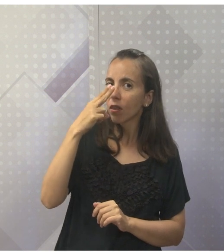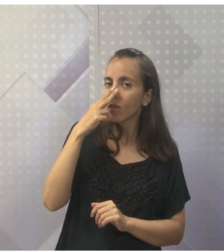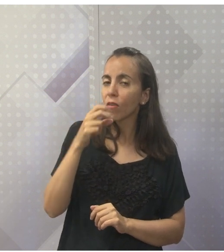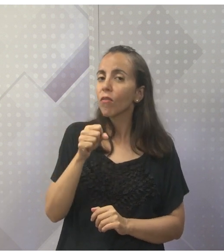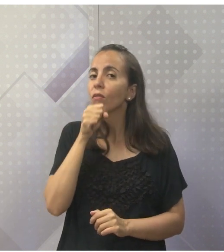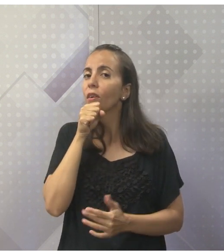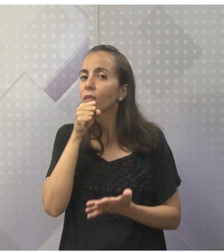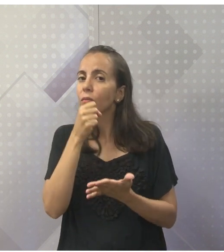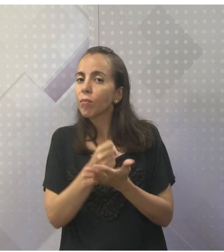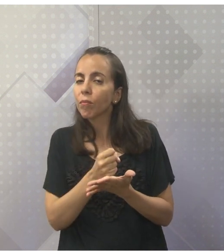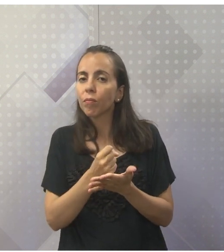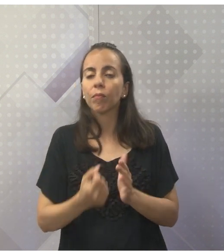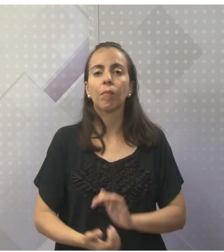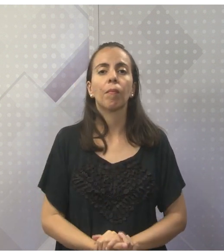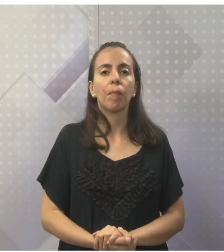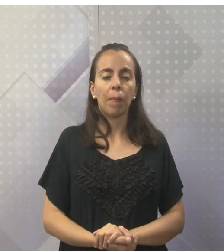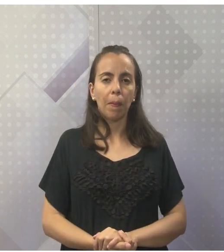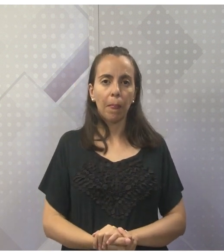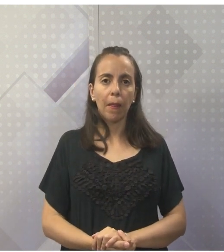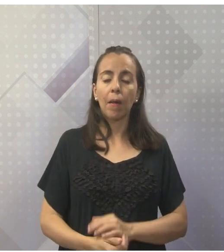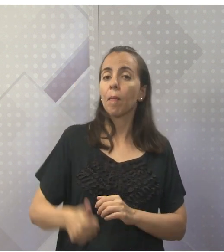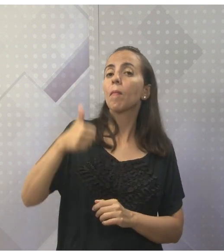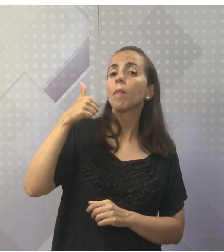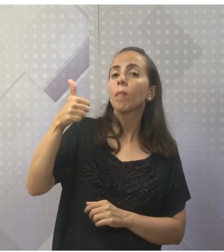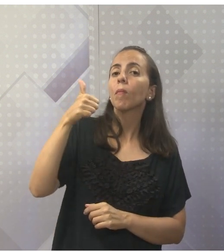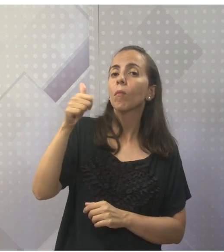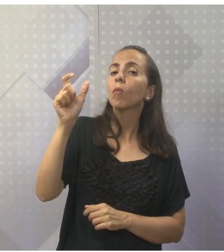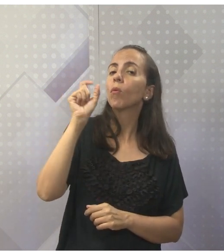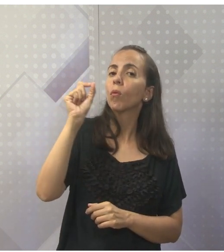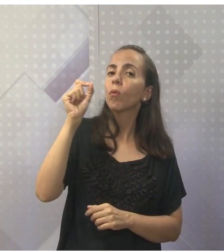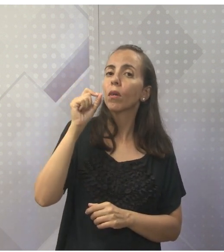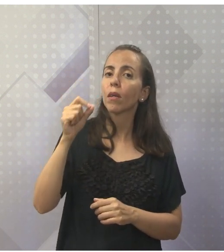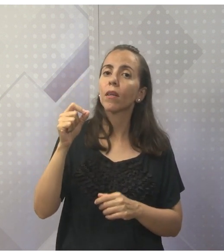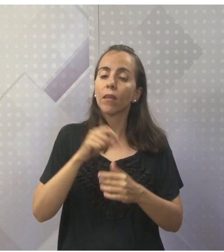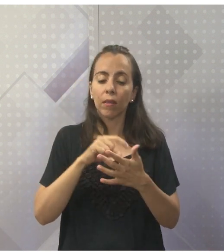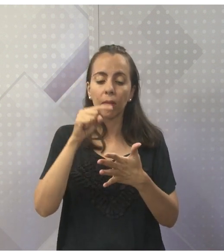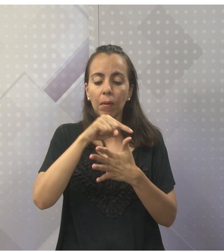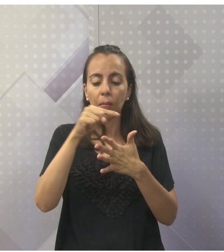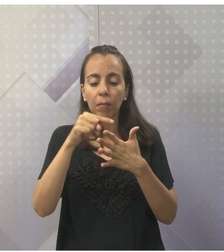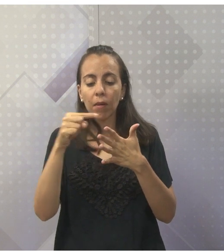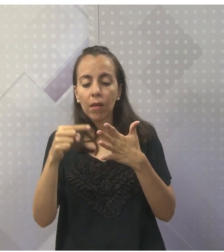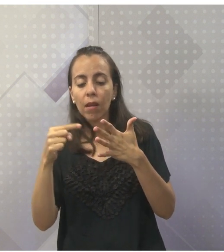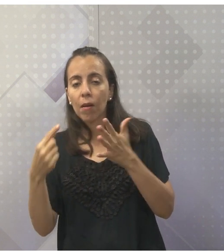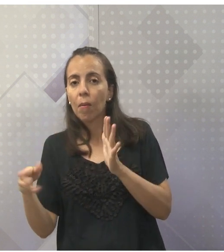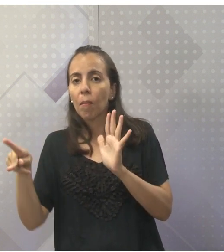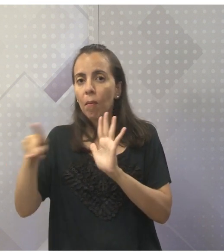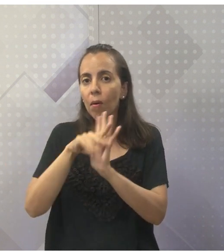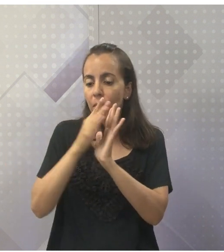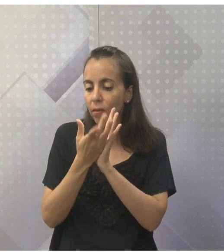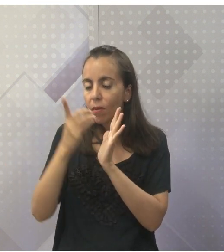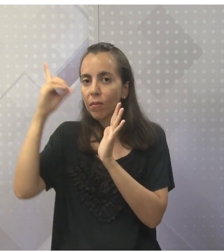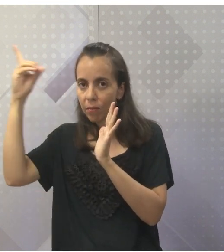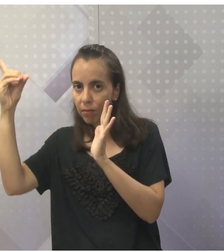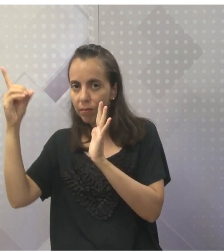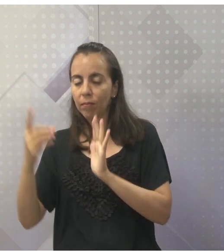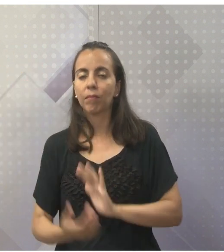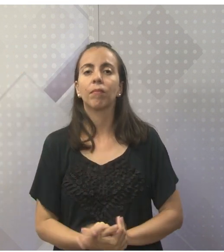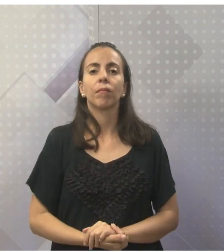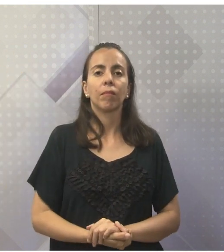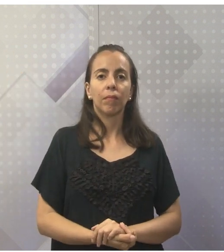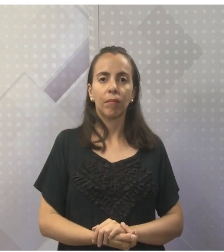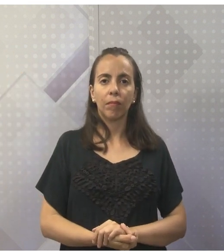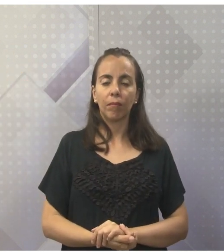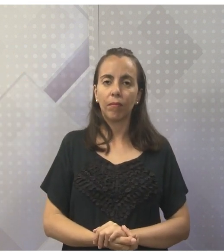Testamento, certo? Os primeiros cinco livros, né? Dá, no